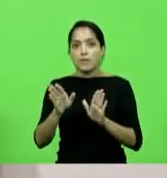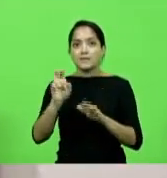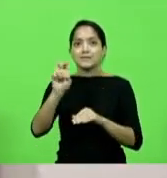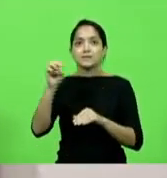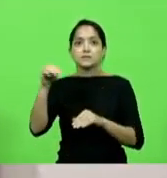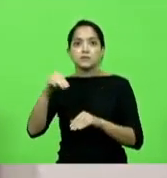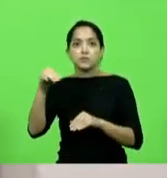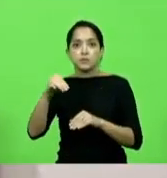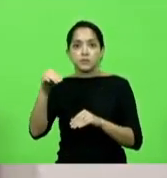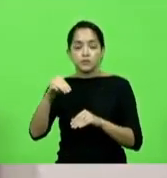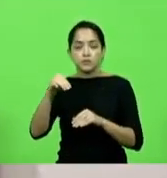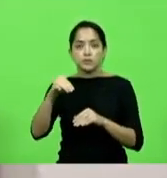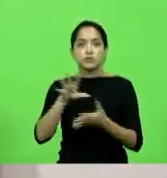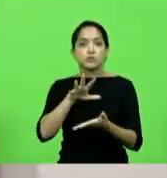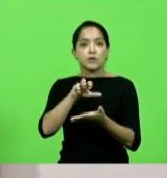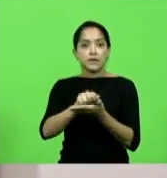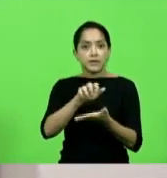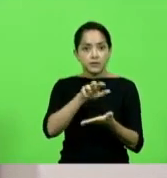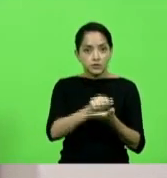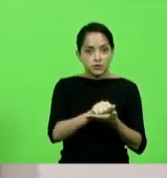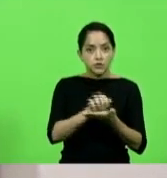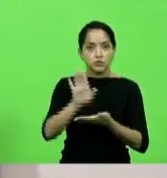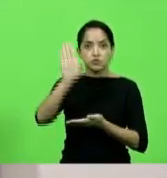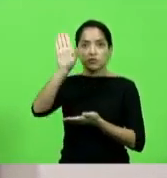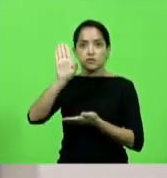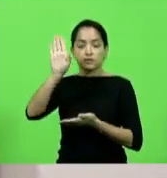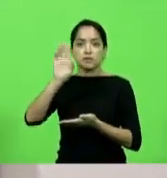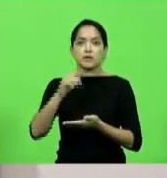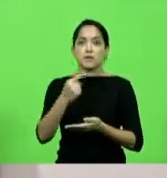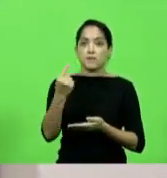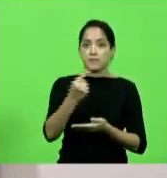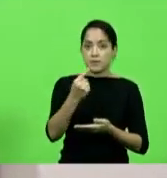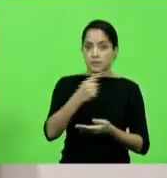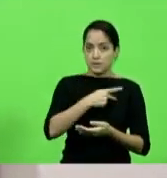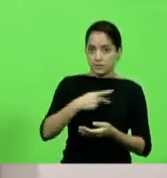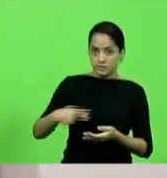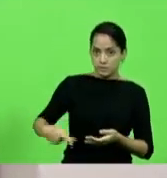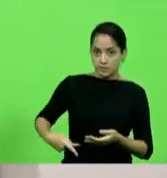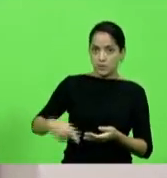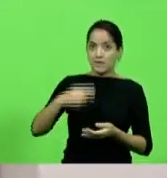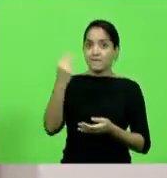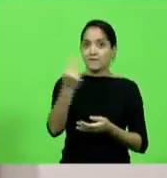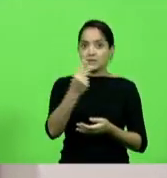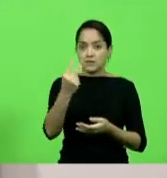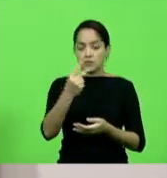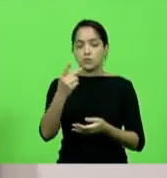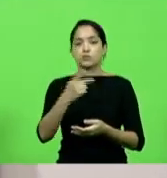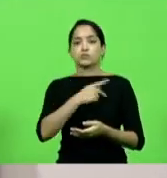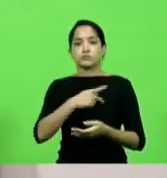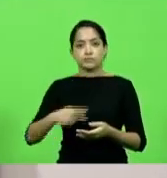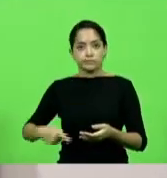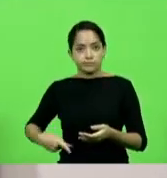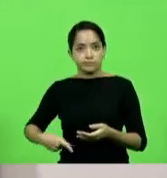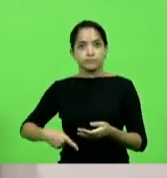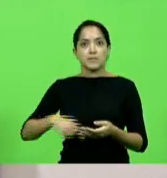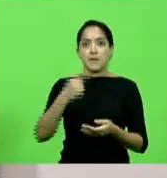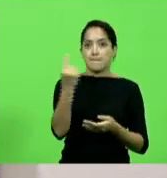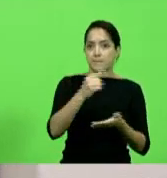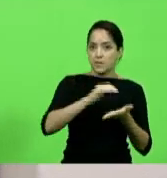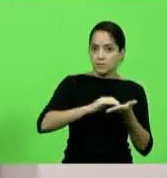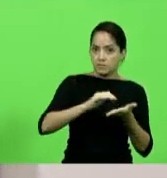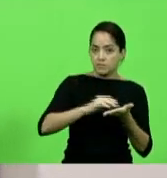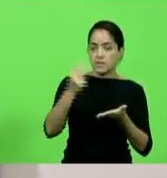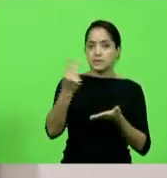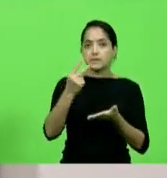minutos para o registro de candidatos aos cargos de primeiro vice-presidente, segundo vice-presidente, primeiro secretário,